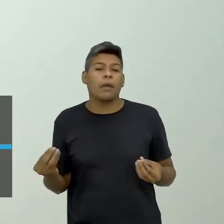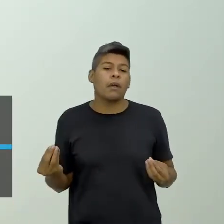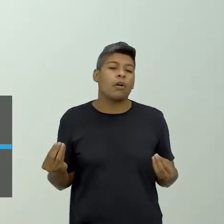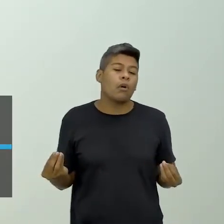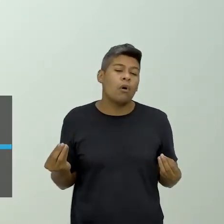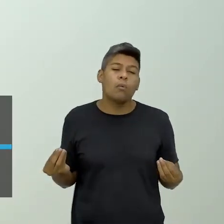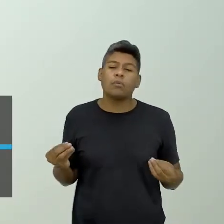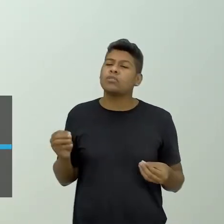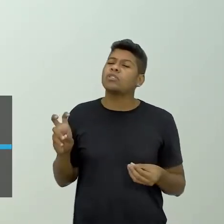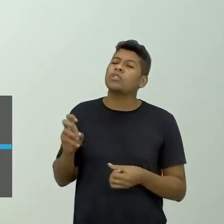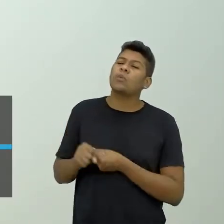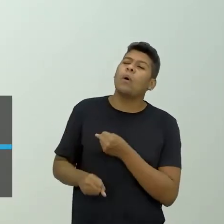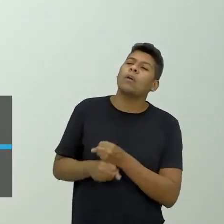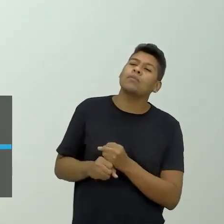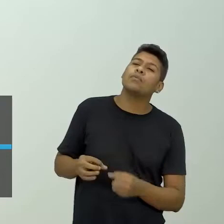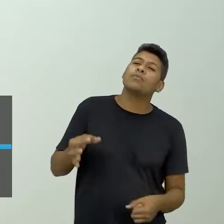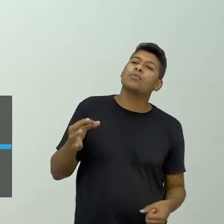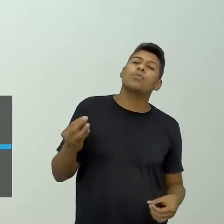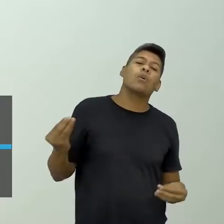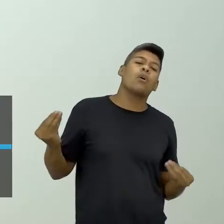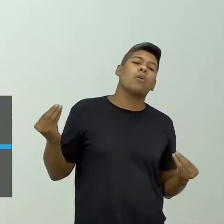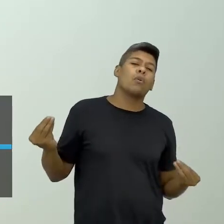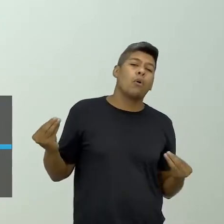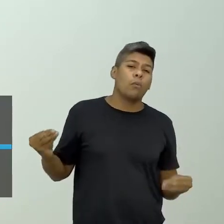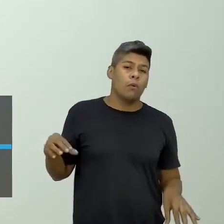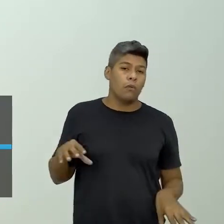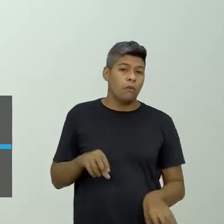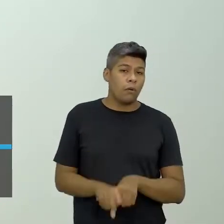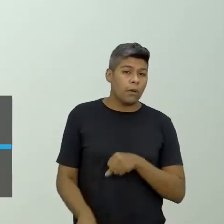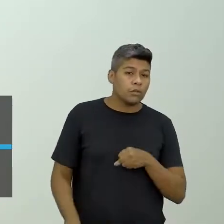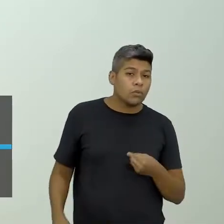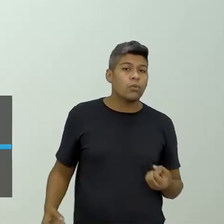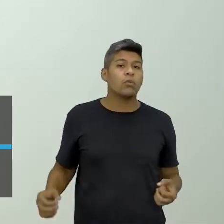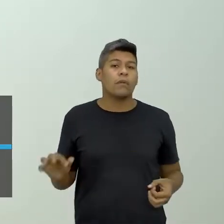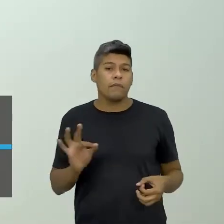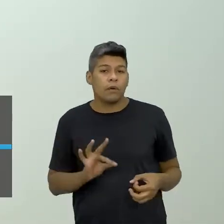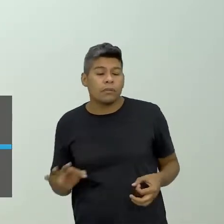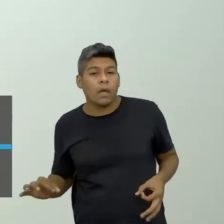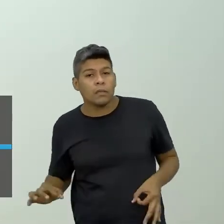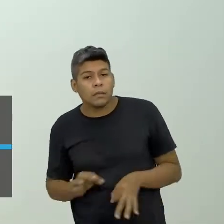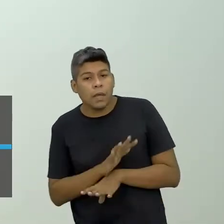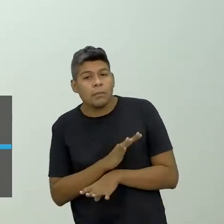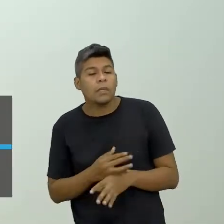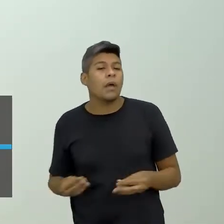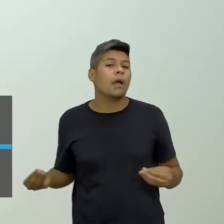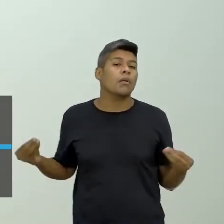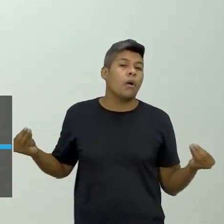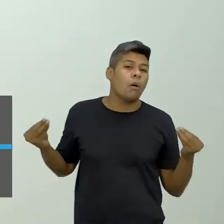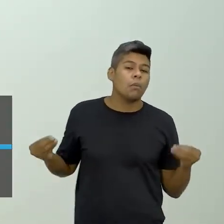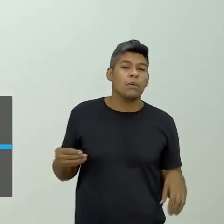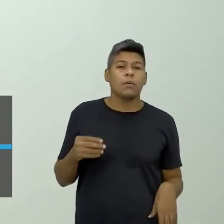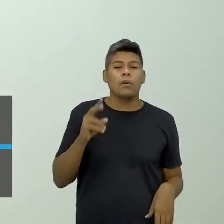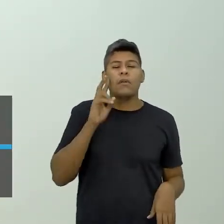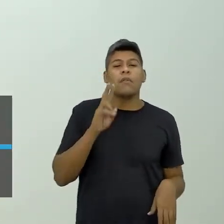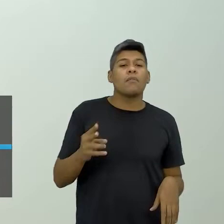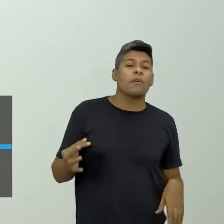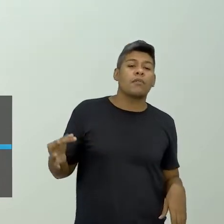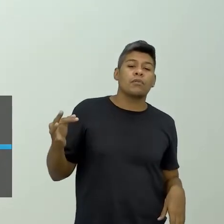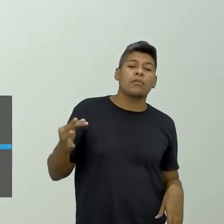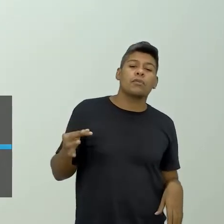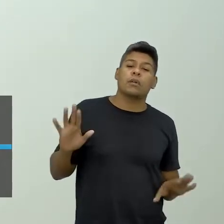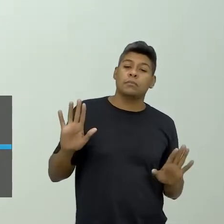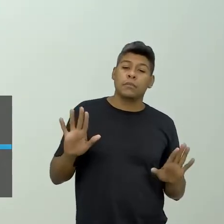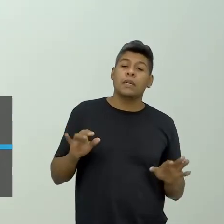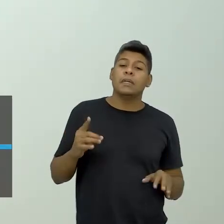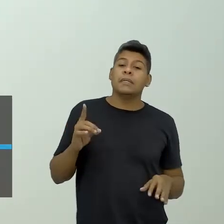vou estar daqui 5 anos, eu vou estar querendo, vou estar formado, terminado a faculdade, como que vocês se veem. E daqui 10